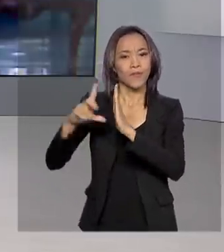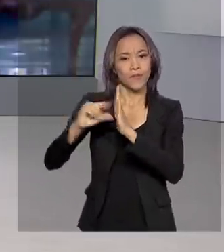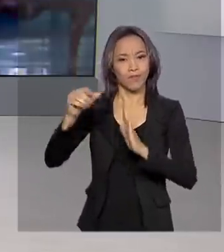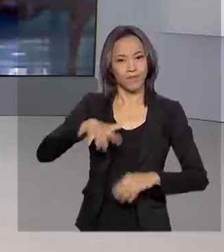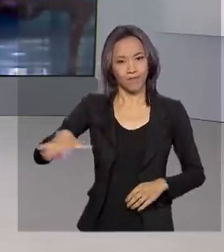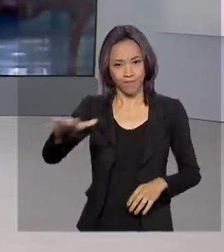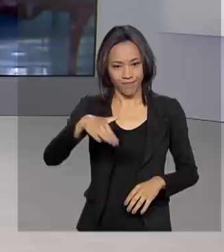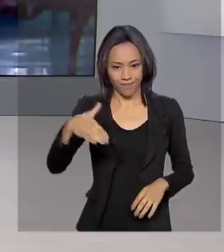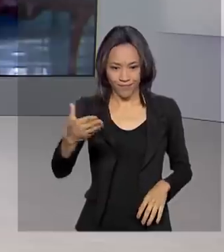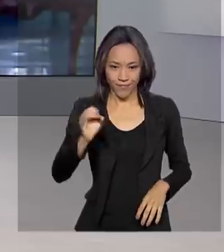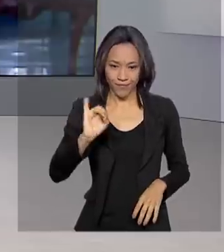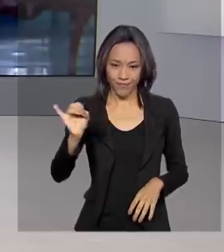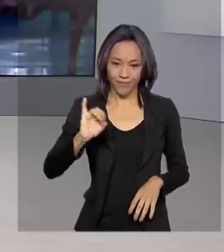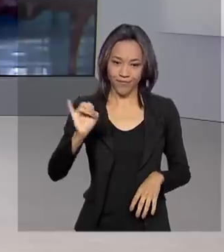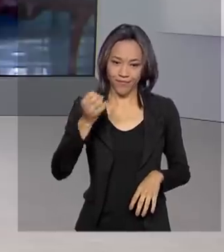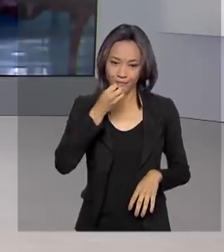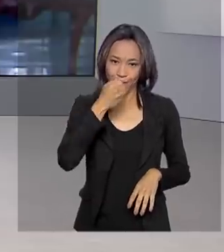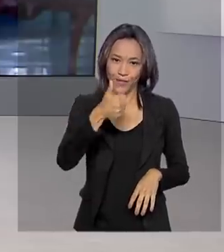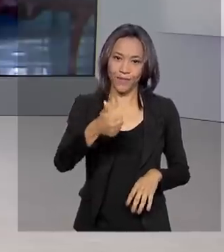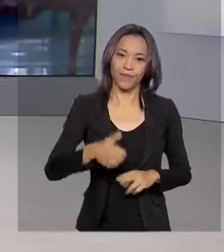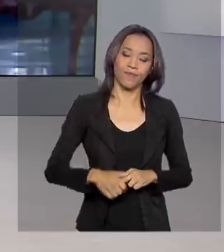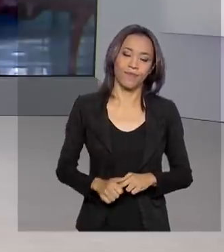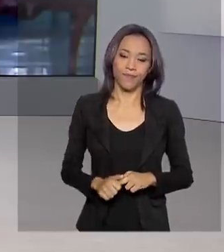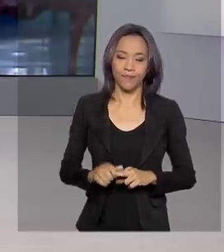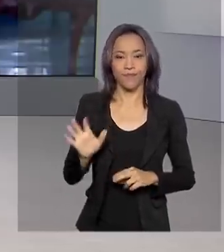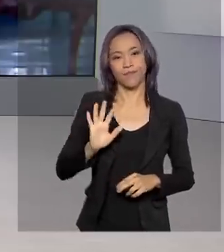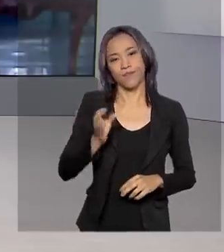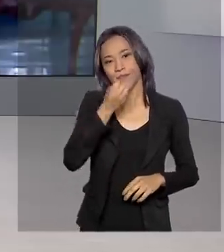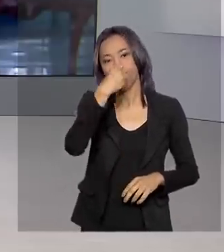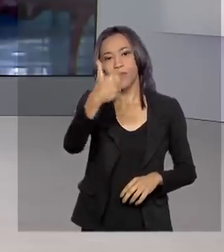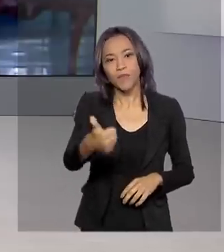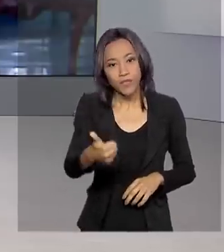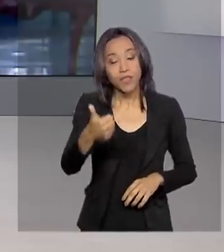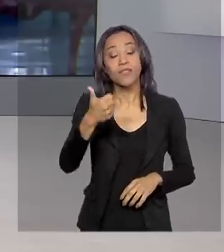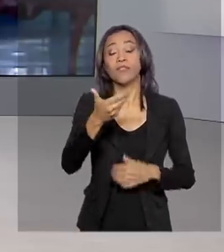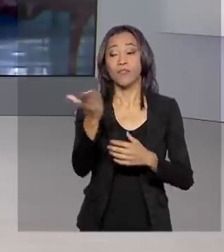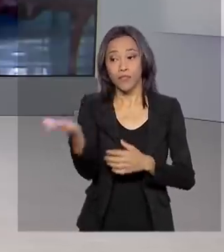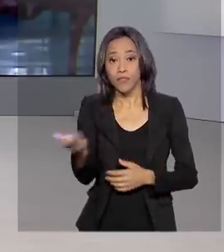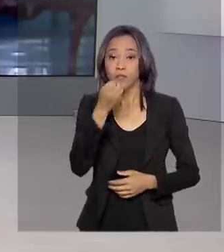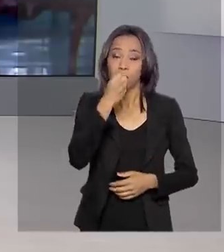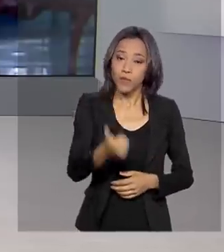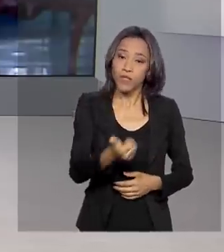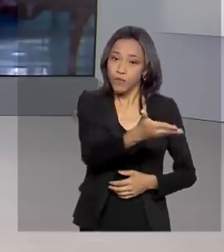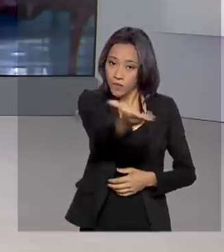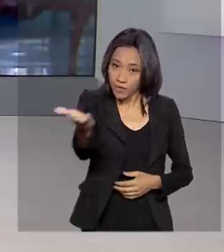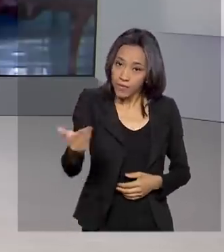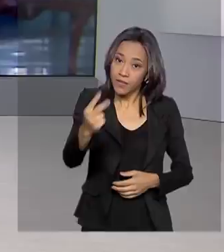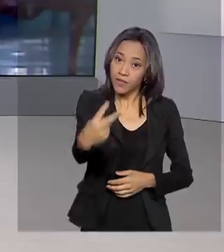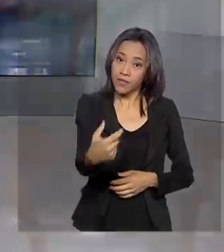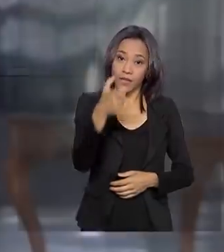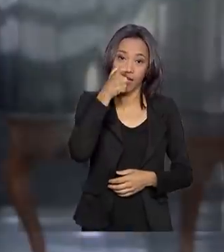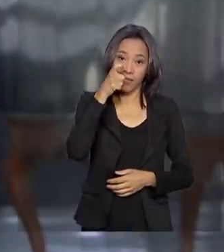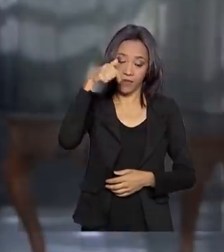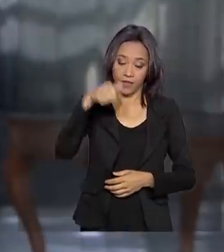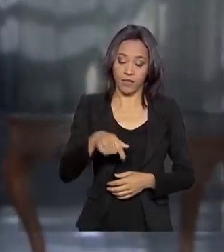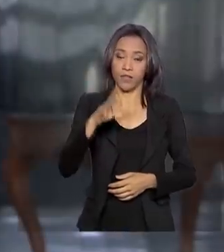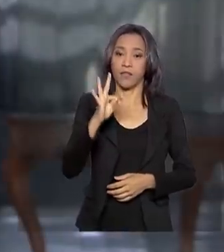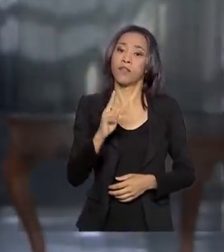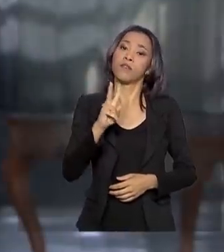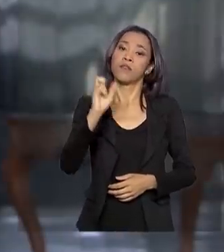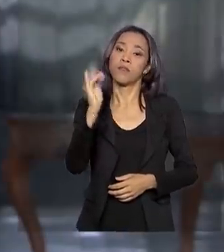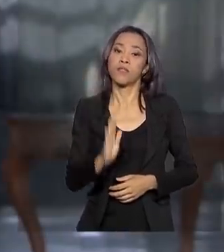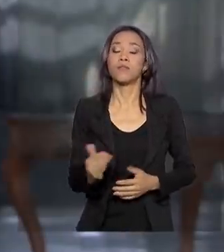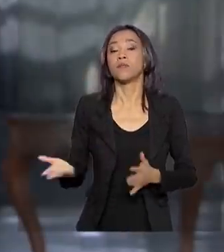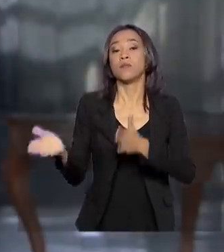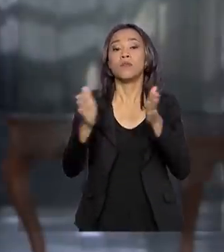Planalto. Oi, Lu, bom dia. Oi, Renata. Bom dia para você. Bom dia para você que acompanha a TV Brasil. Hoje, o presidente